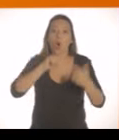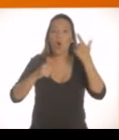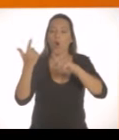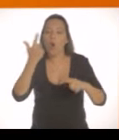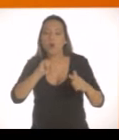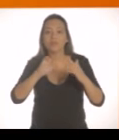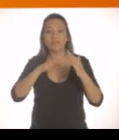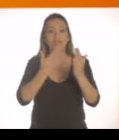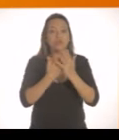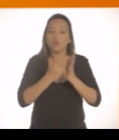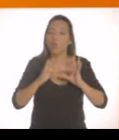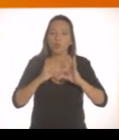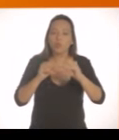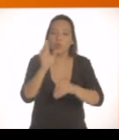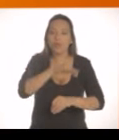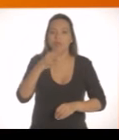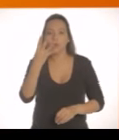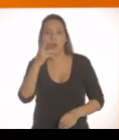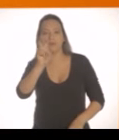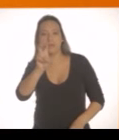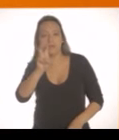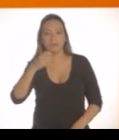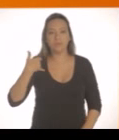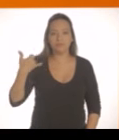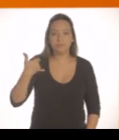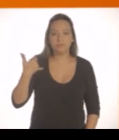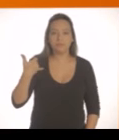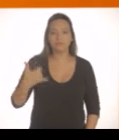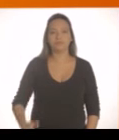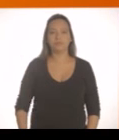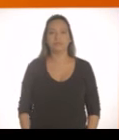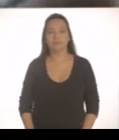precisam. Garantir pré-escola para todas as crianças de 4 a 5 anos.